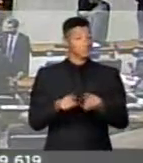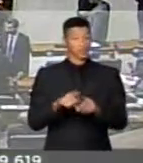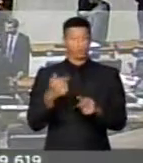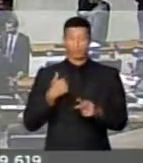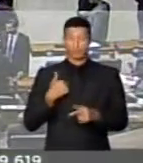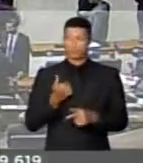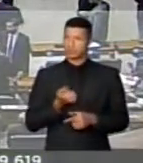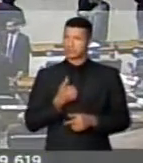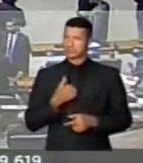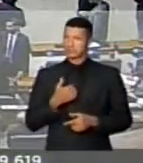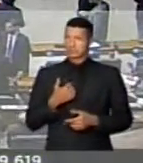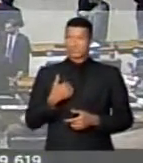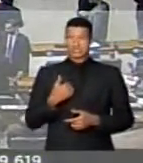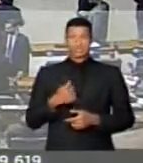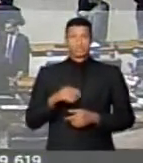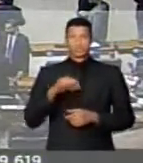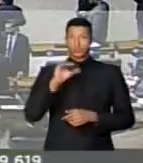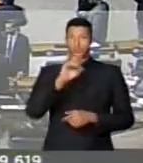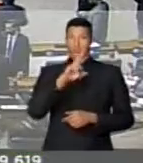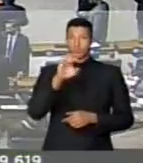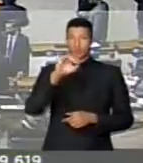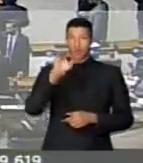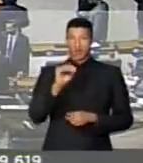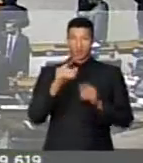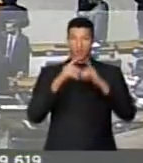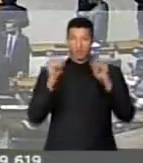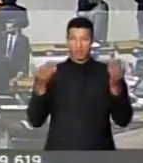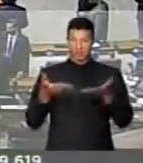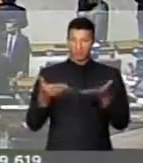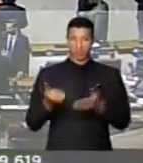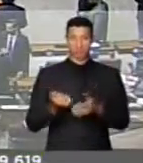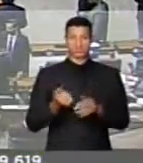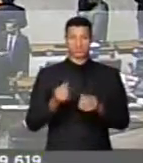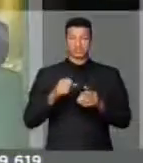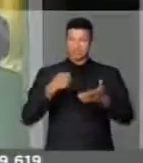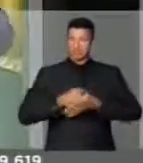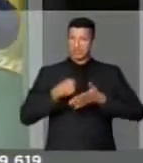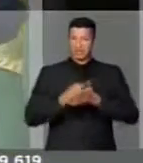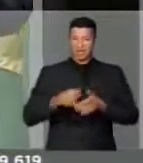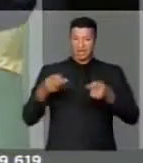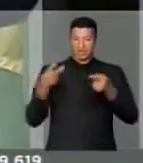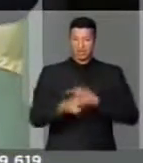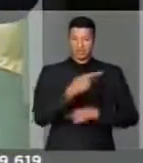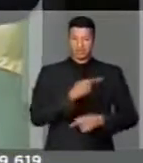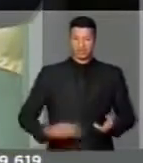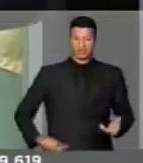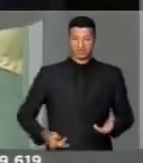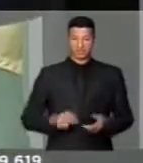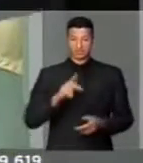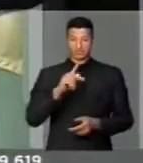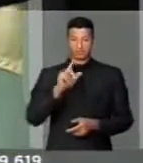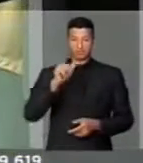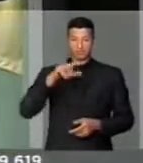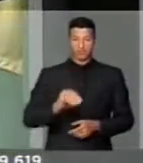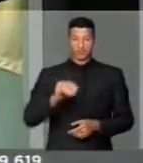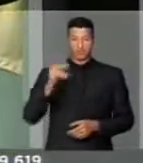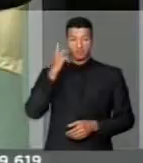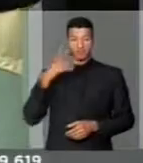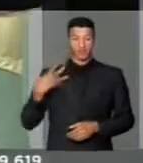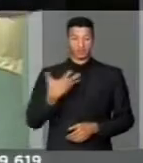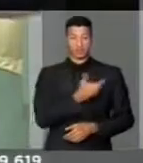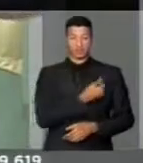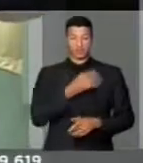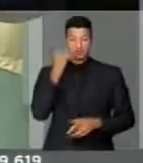eu me socorro do Correio Brasiliente de hoje. Batalha do impeachment. Plano para salvar